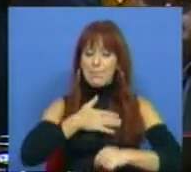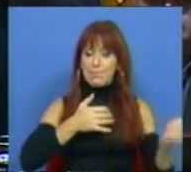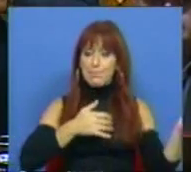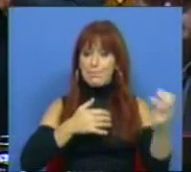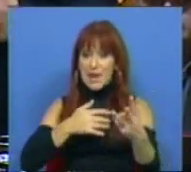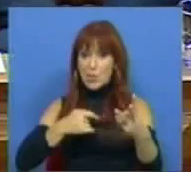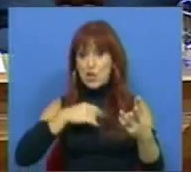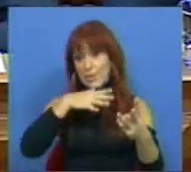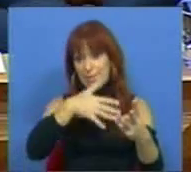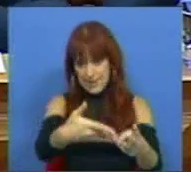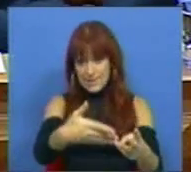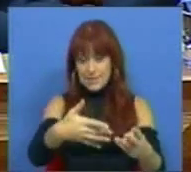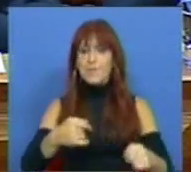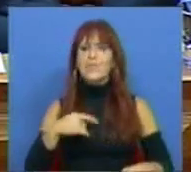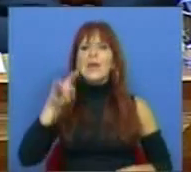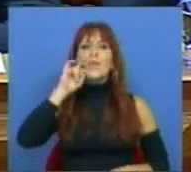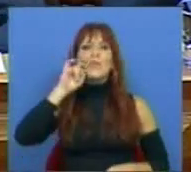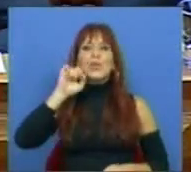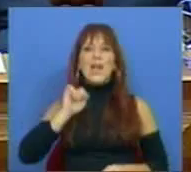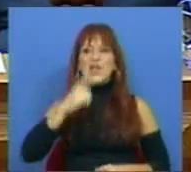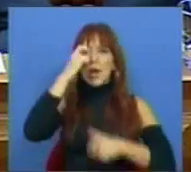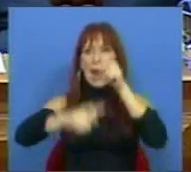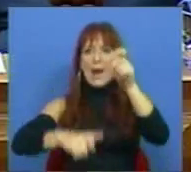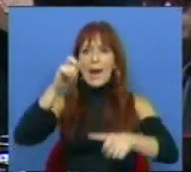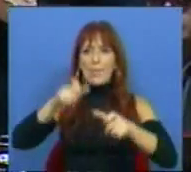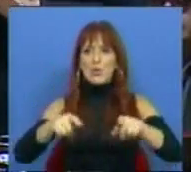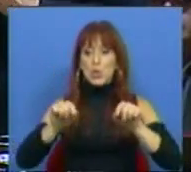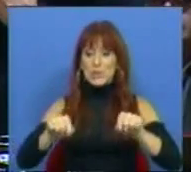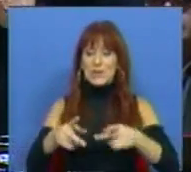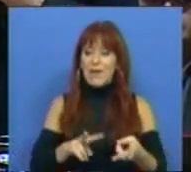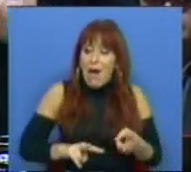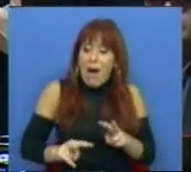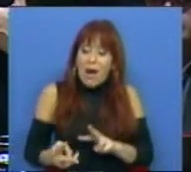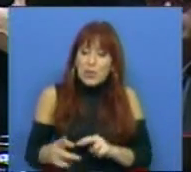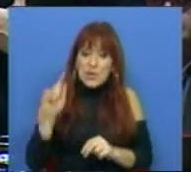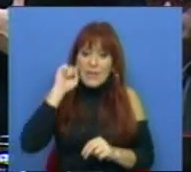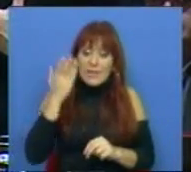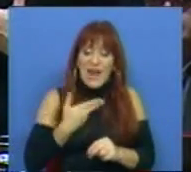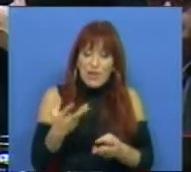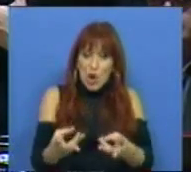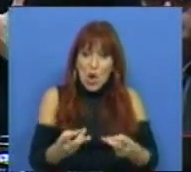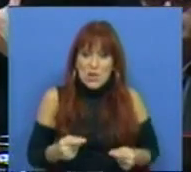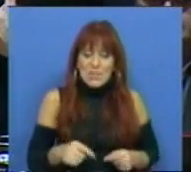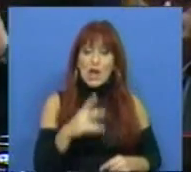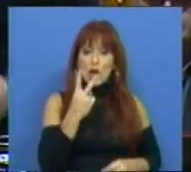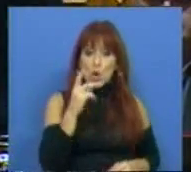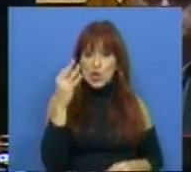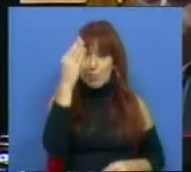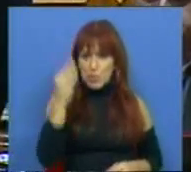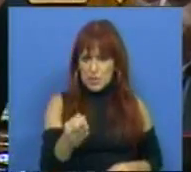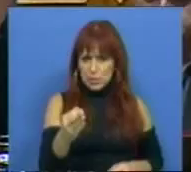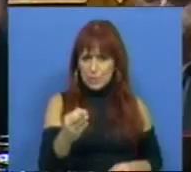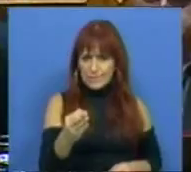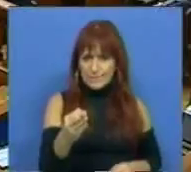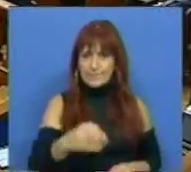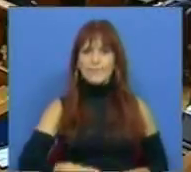que aqui anunciou protege o contribuinte desta alteração do déficit orçamental de 2%.